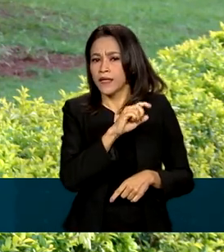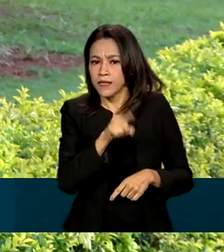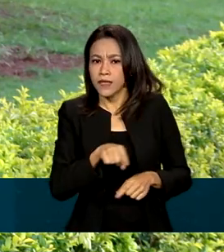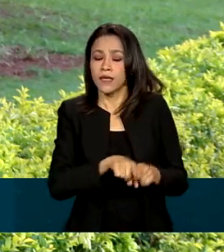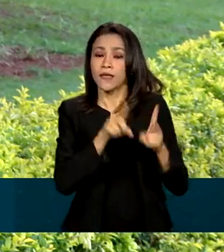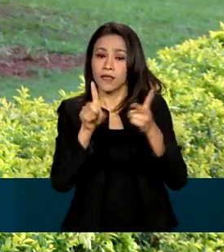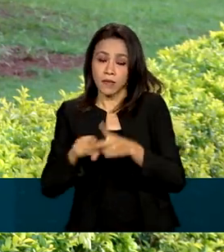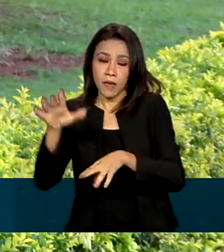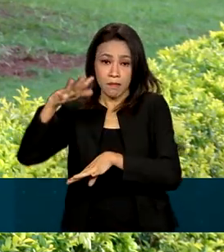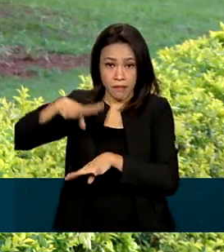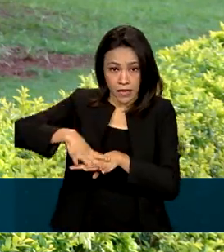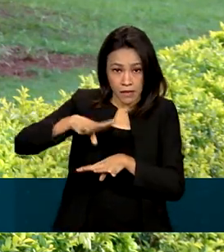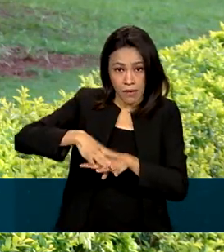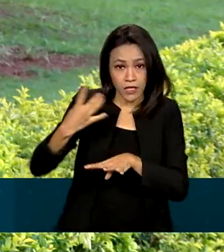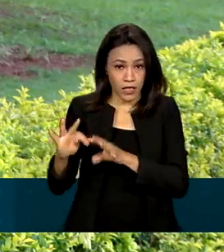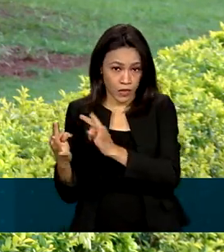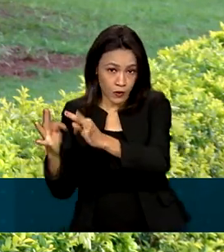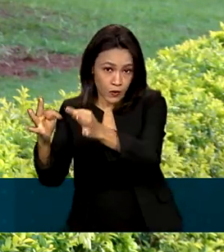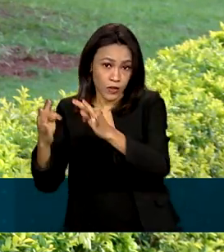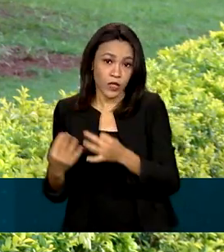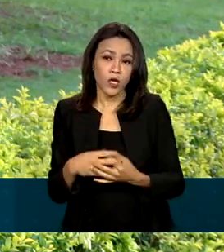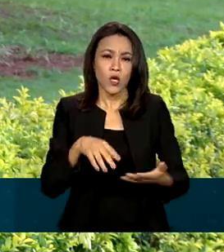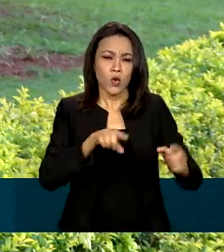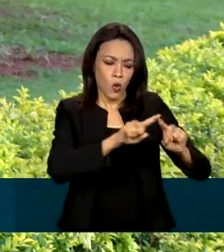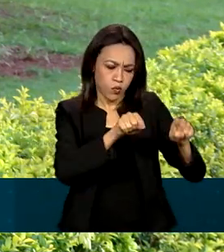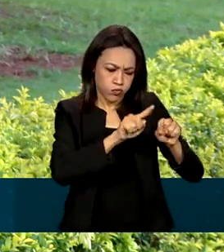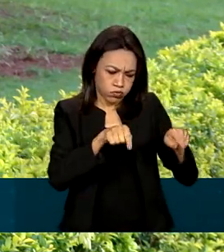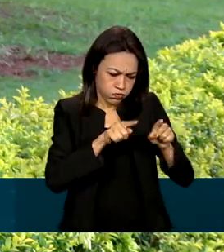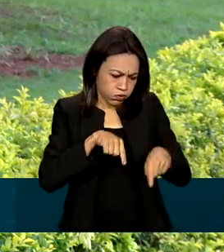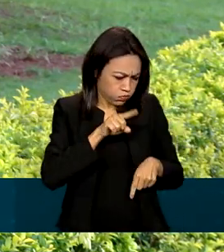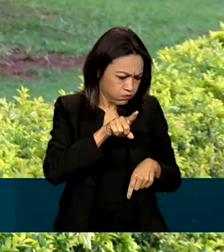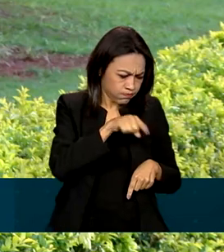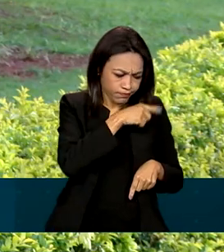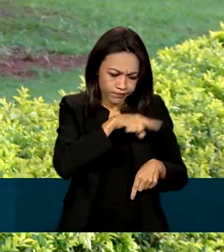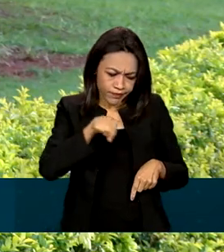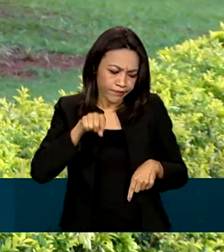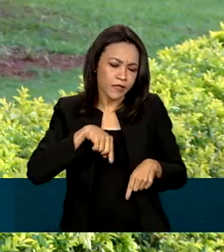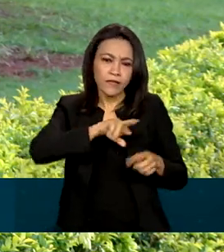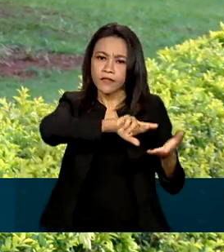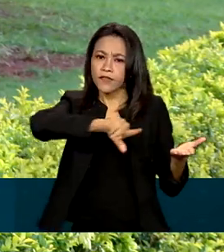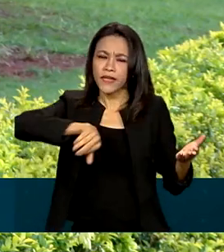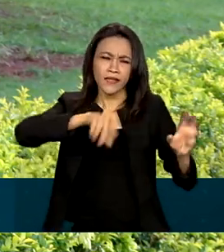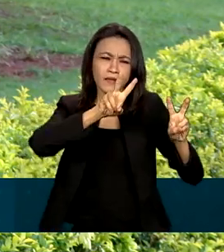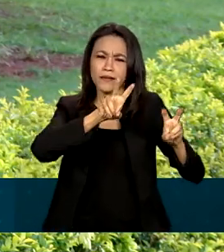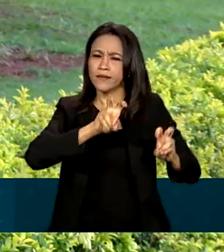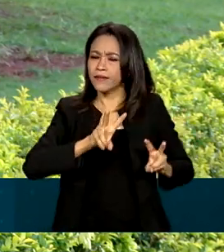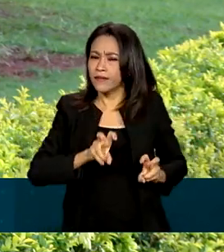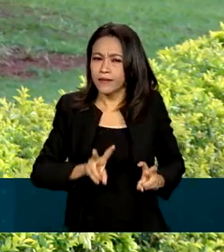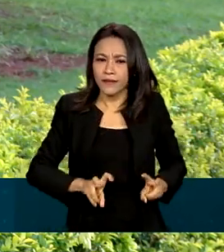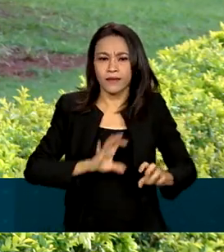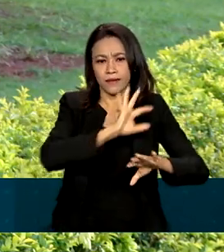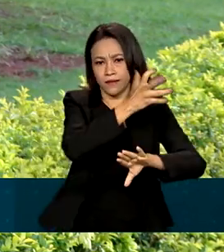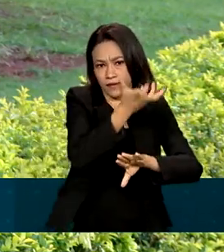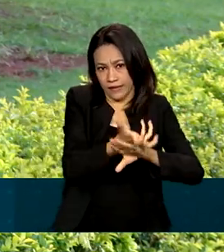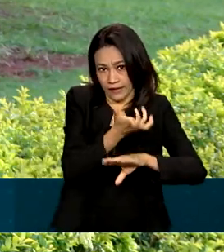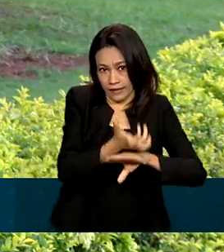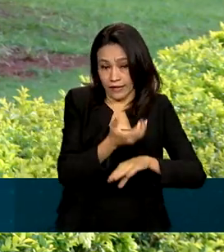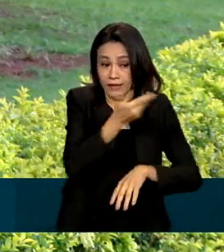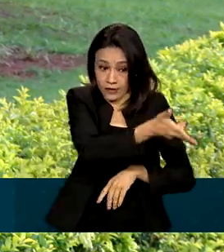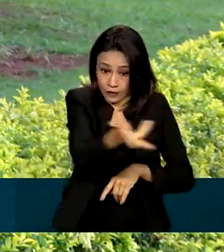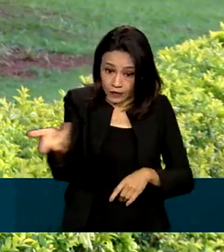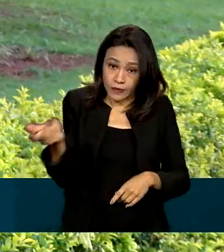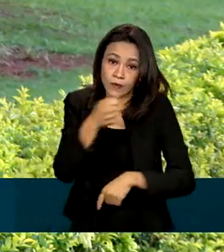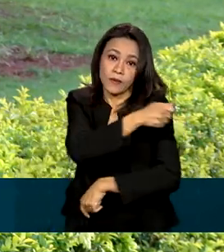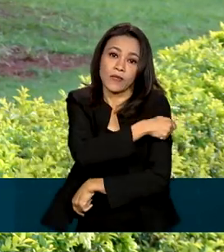tecnologias, com questões de múltipla escolha, envolvendo diferentes assuntos das disciplinas. Os alunos devem